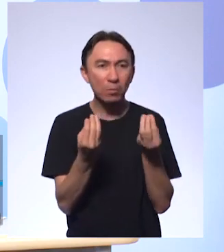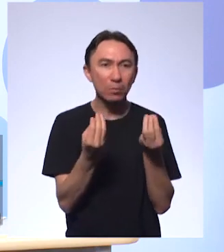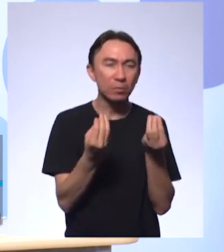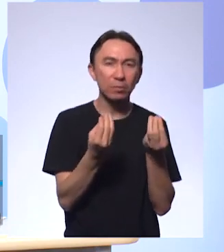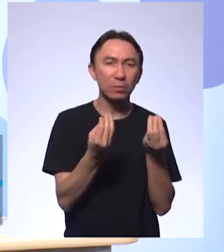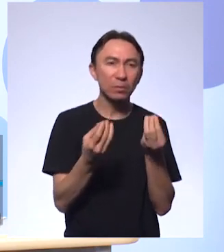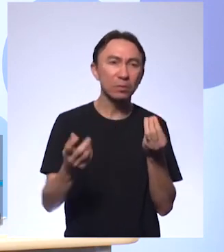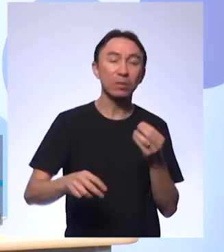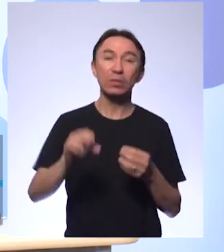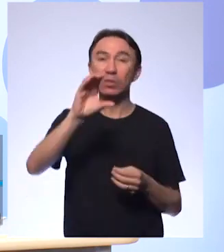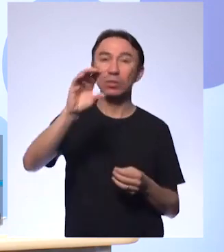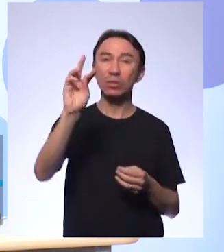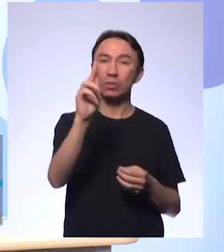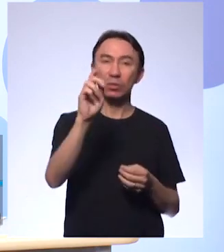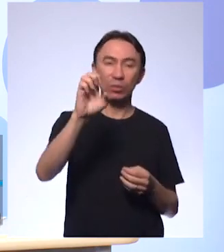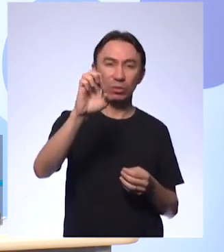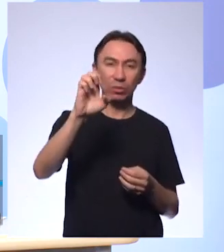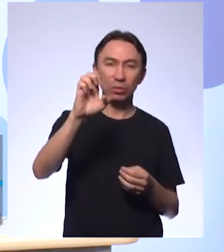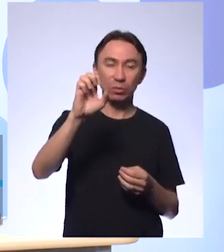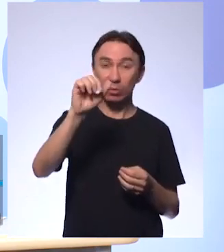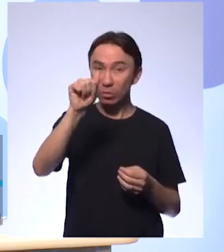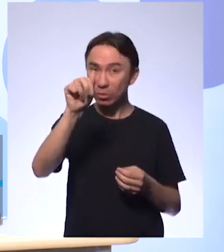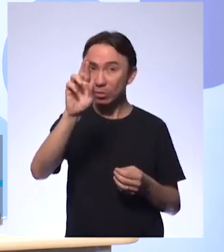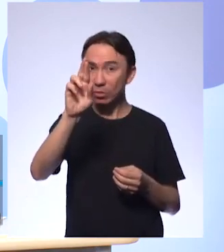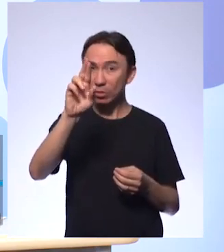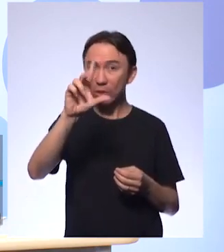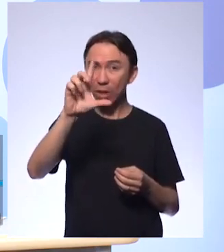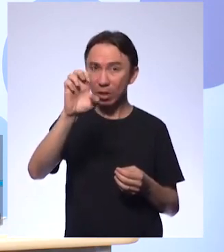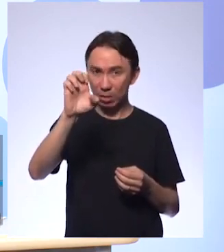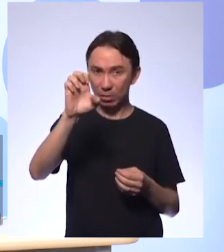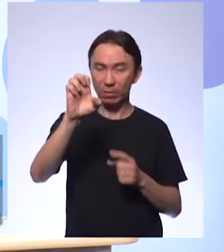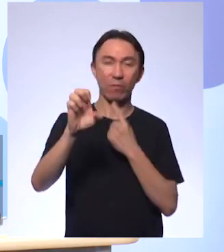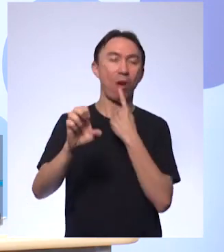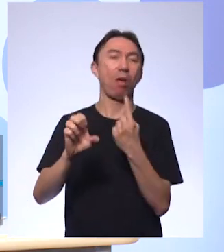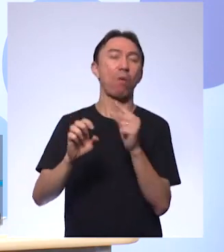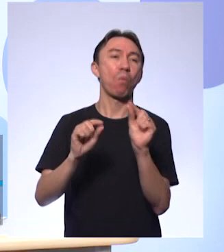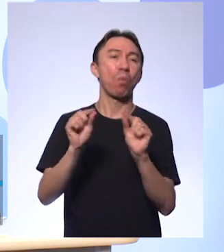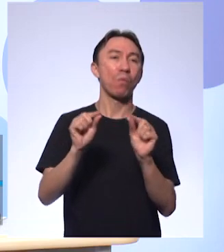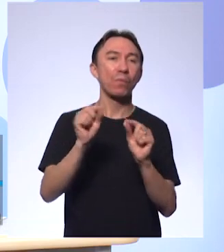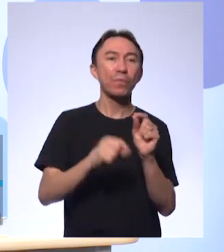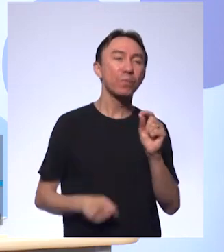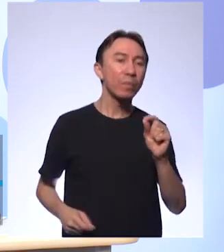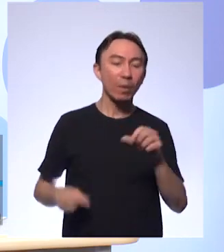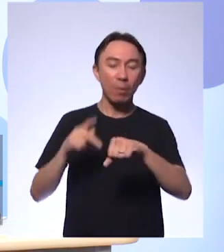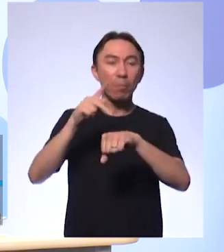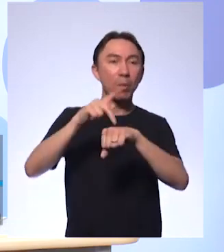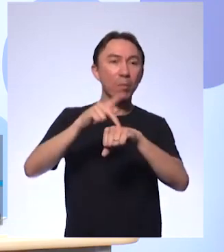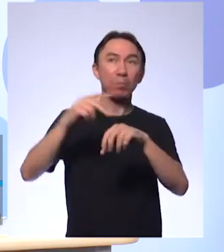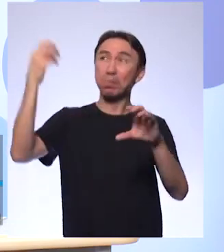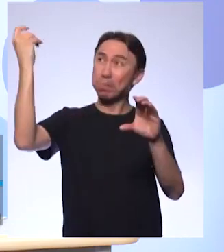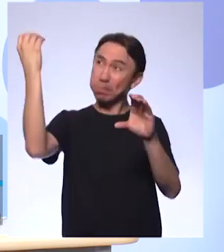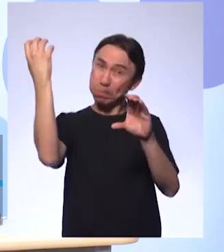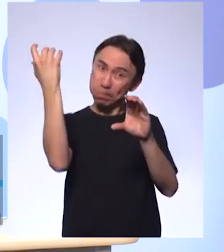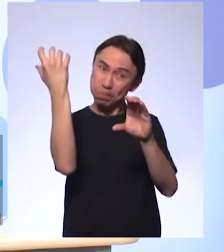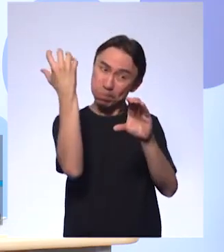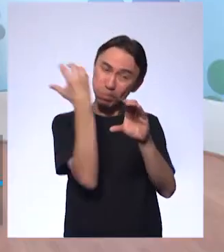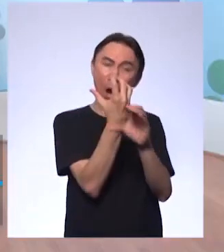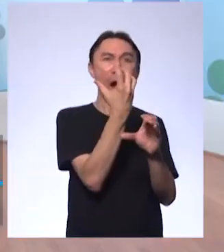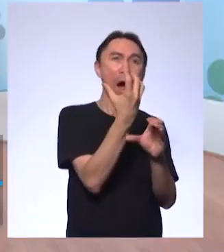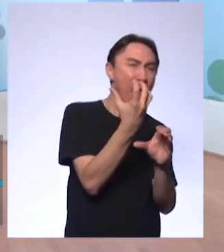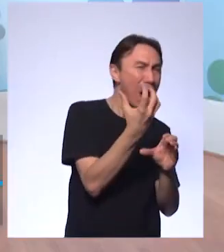O Charlie, Charlie, Charlie, Charlie, Joel colocou que o meteoro caiu em algum lugar no México. Hum,